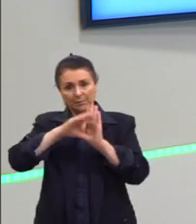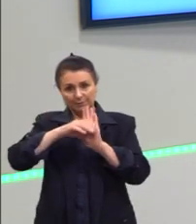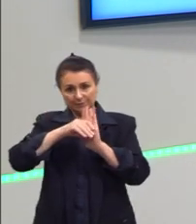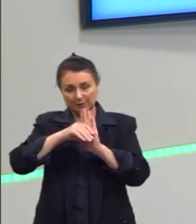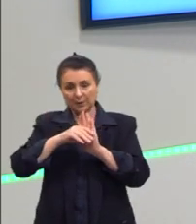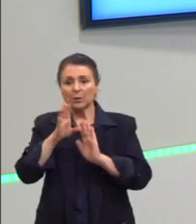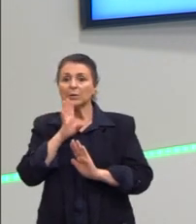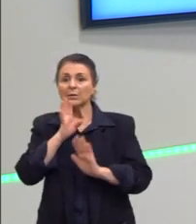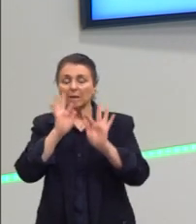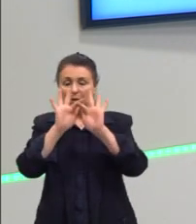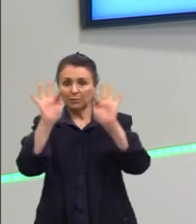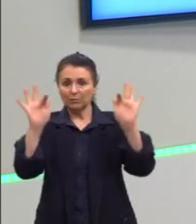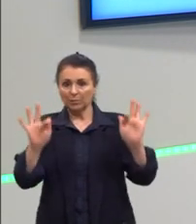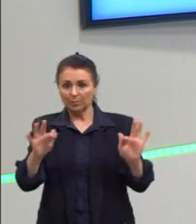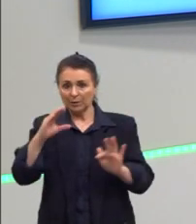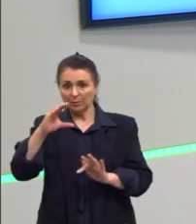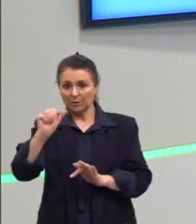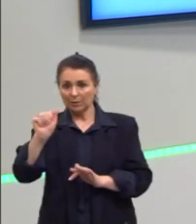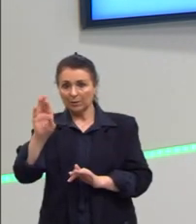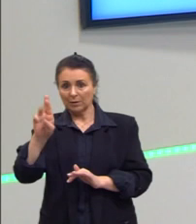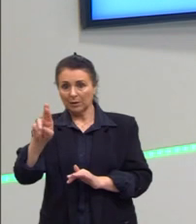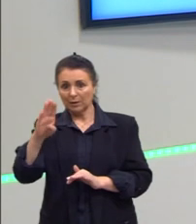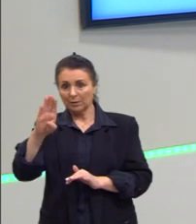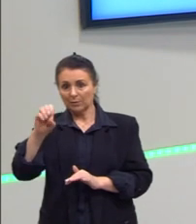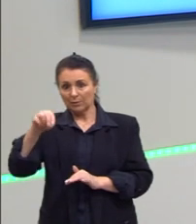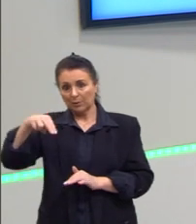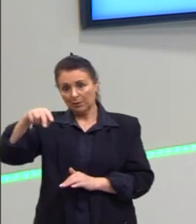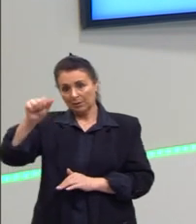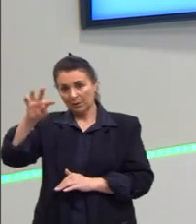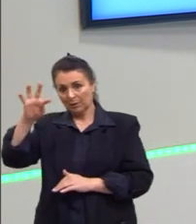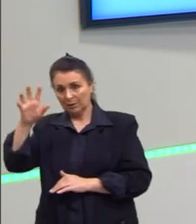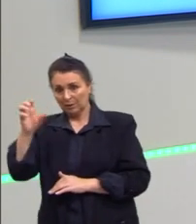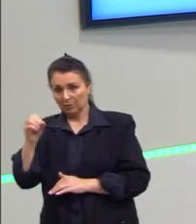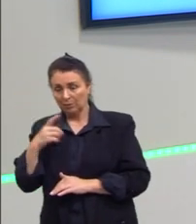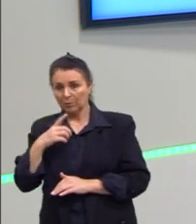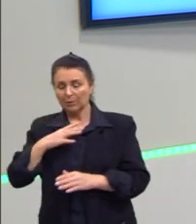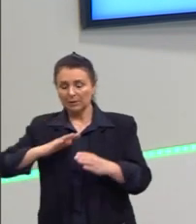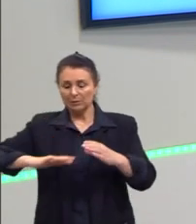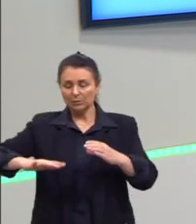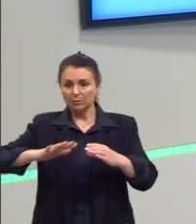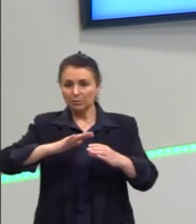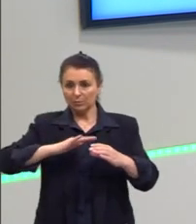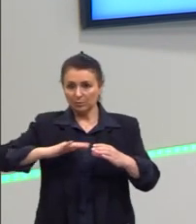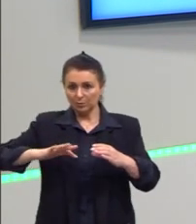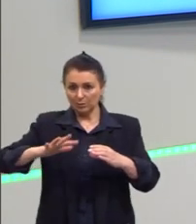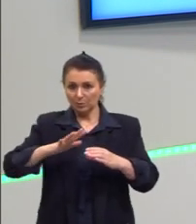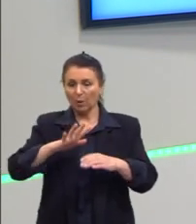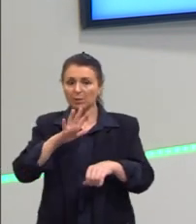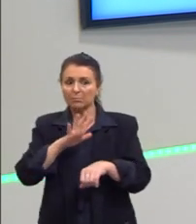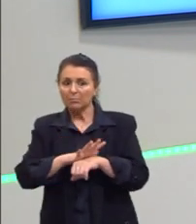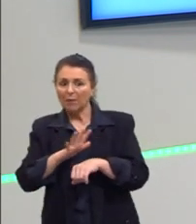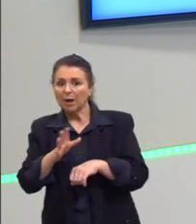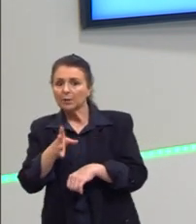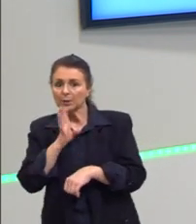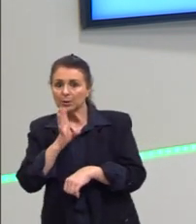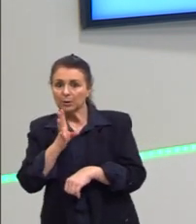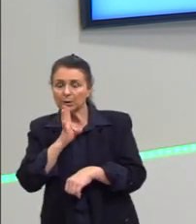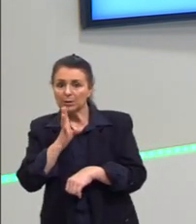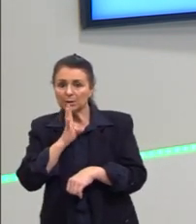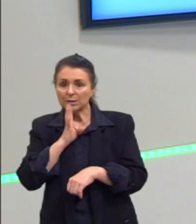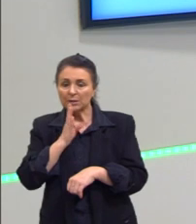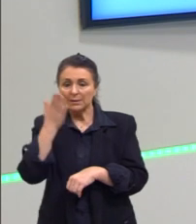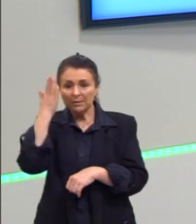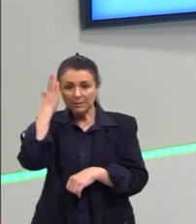e por isso que é importante a gente ter um pouco de conhecimento dessas soluções mais populares como o bicarbonato de sódio, a sabe que o bicarbonato é uma